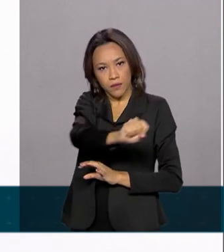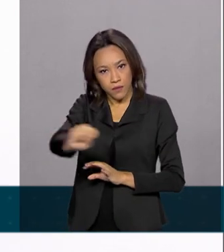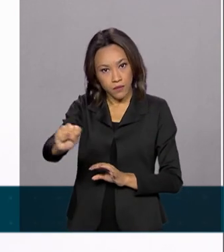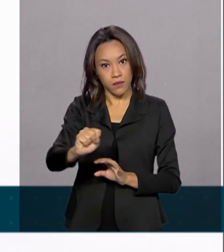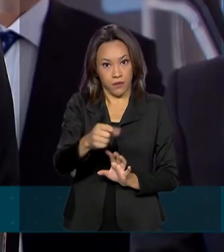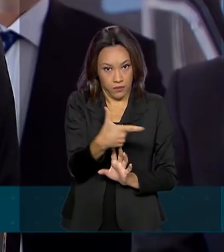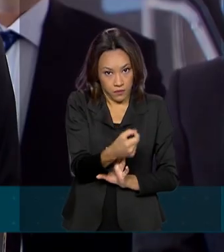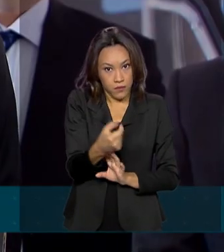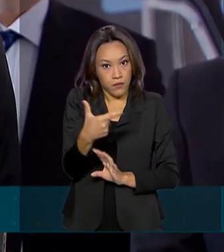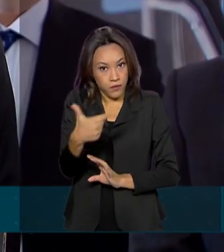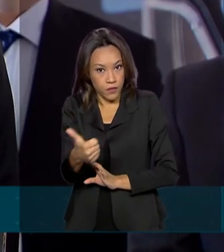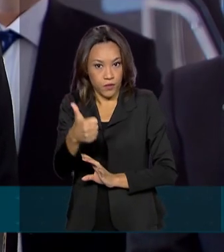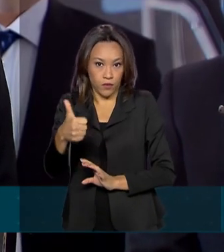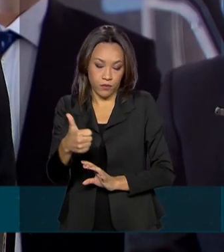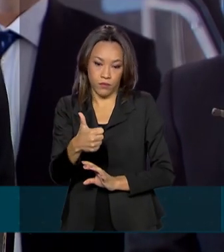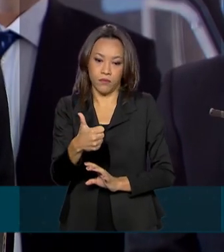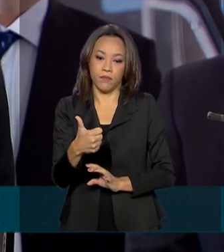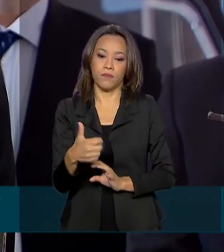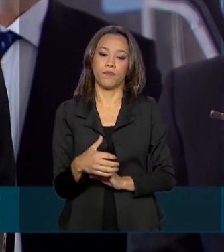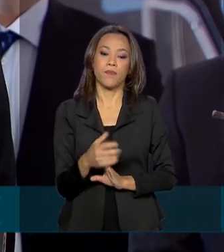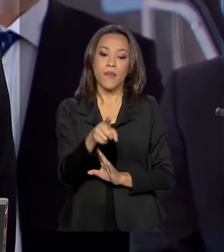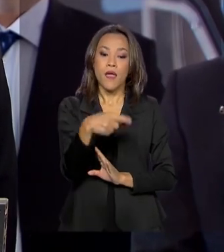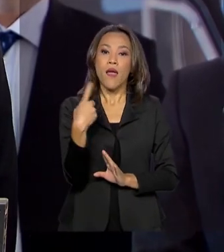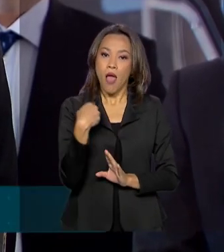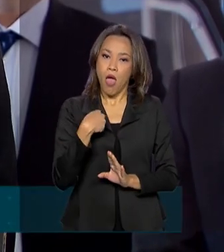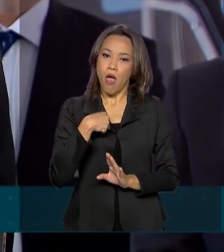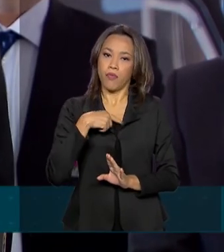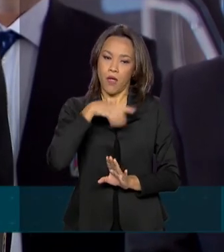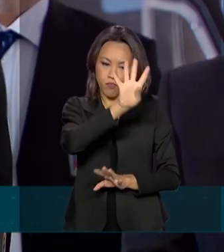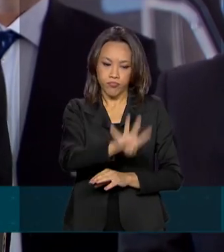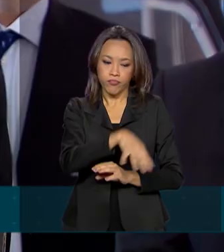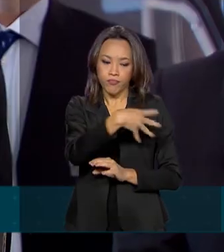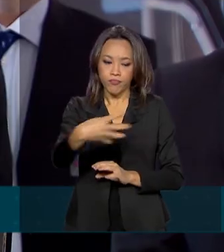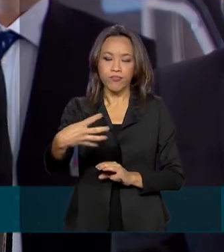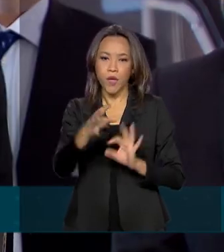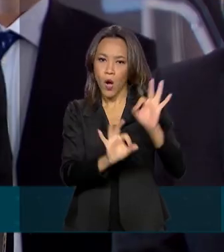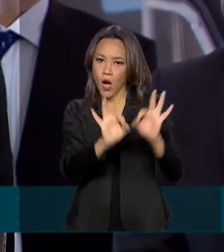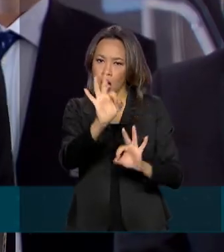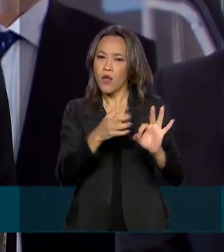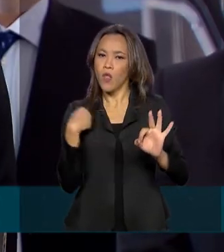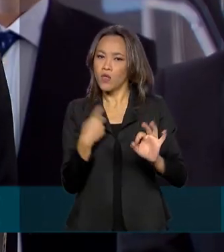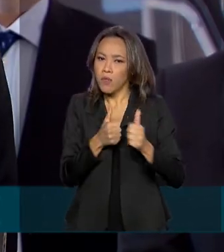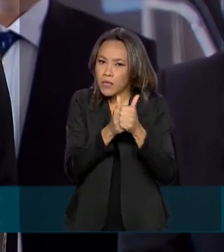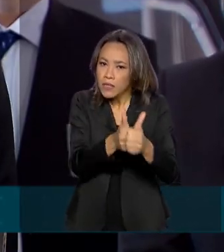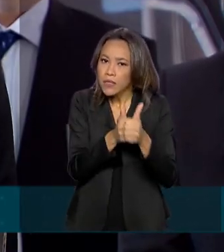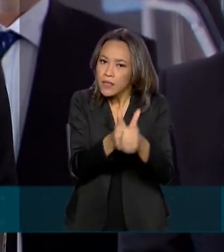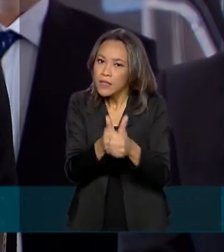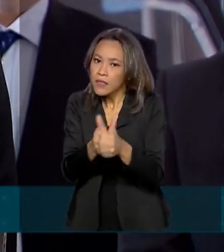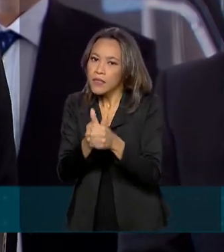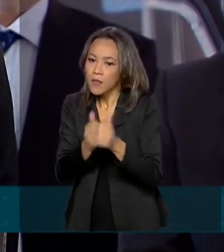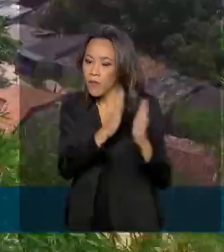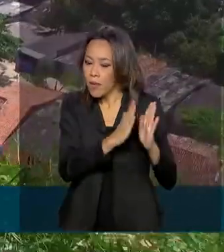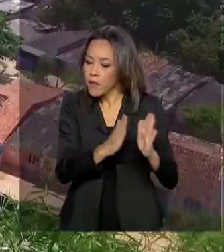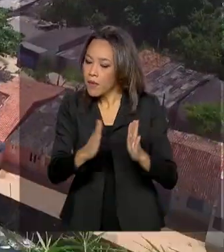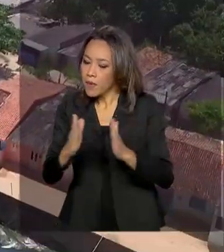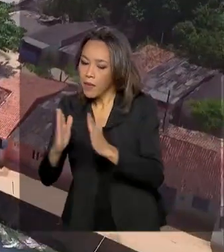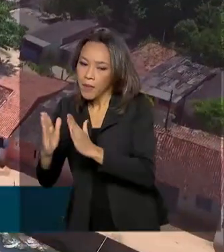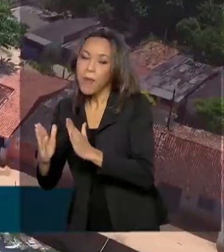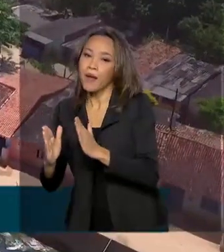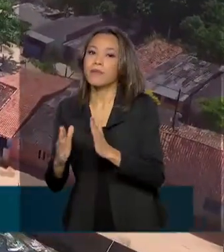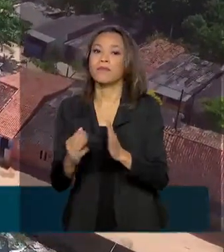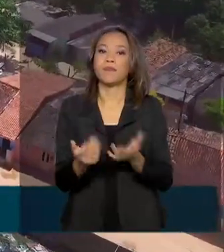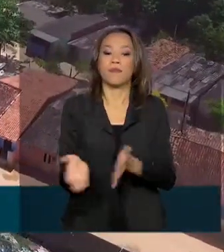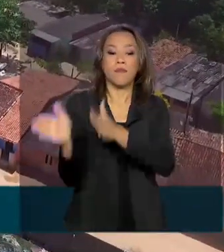2021. Esse é cronograma com que trabalhamos e vamos persegui-lo, apesar de todos os desafios que se colocam aí à nossa frente. A